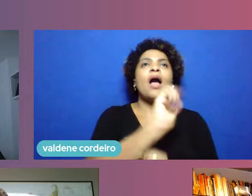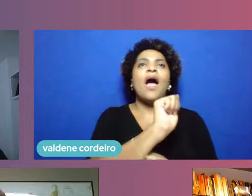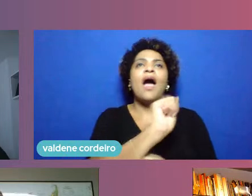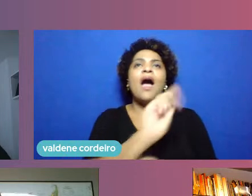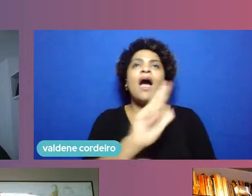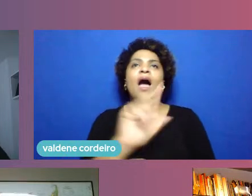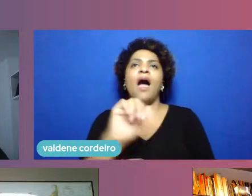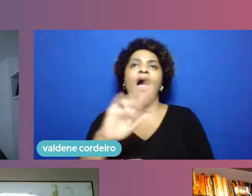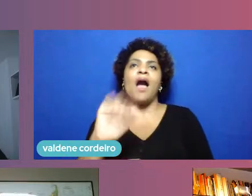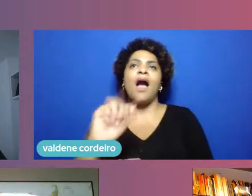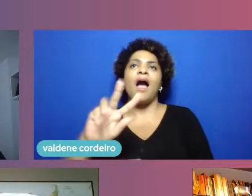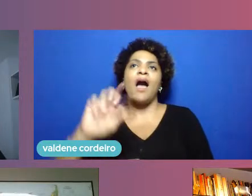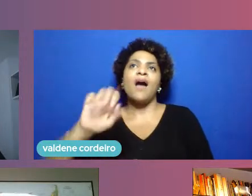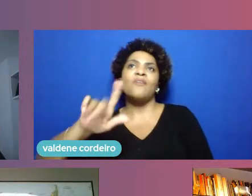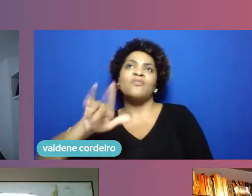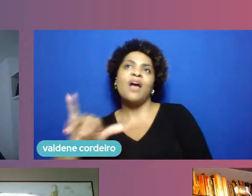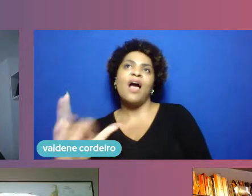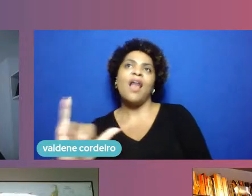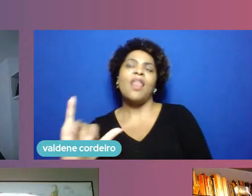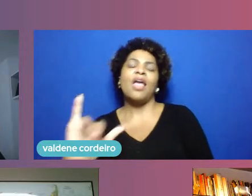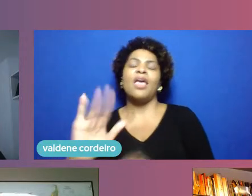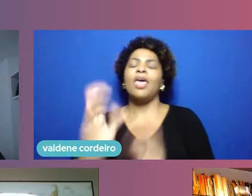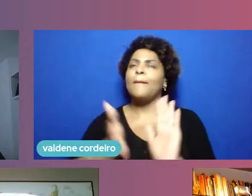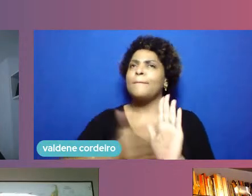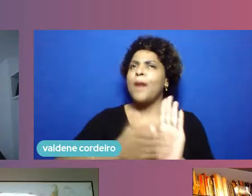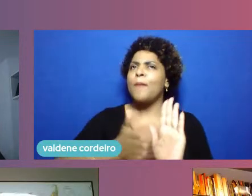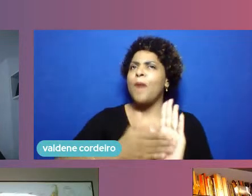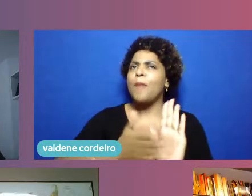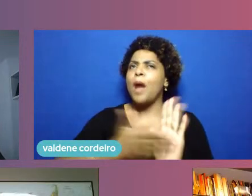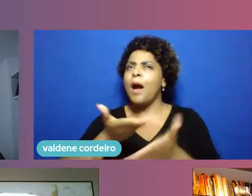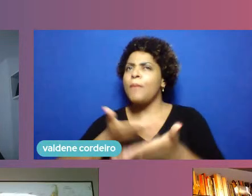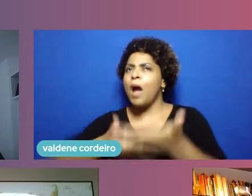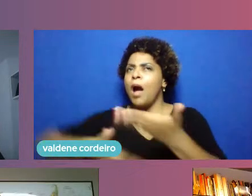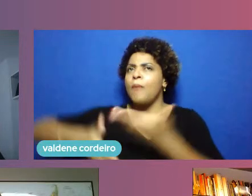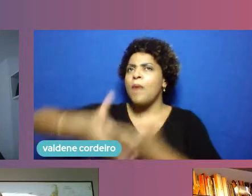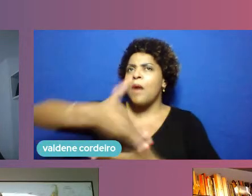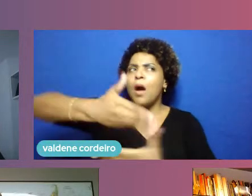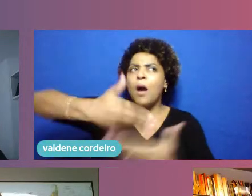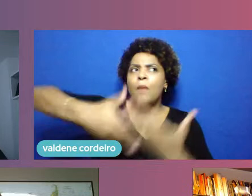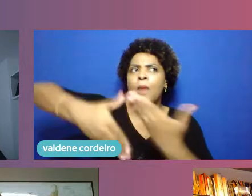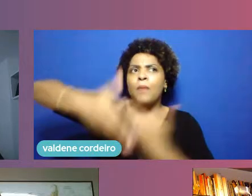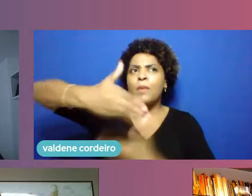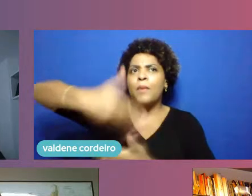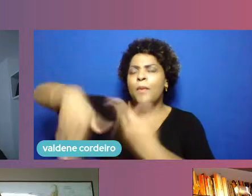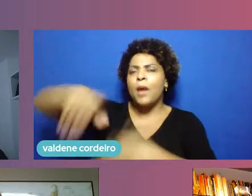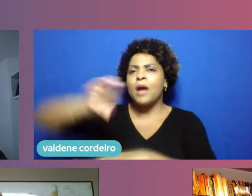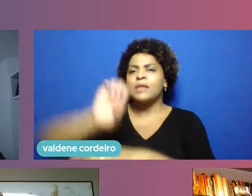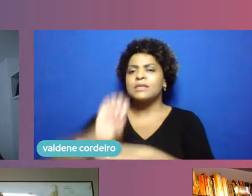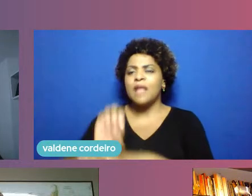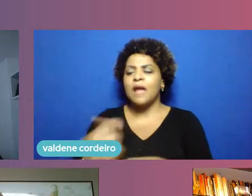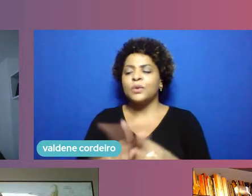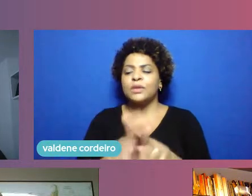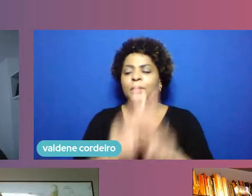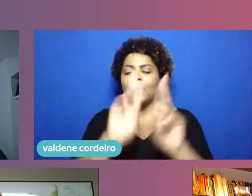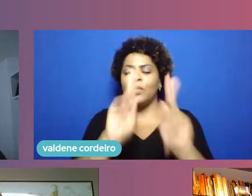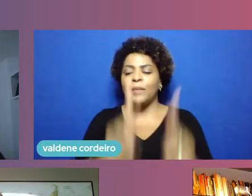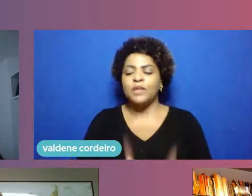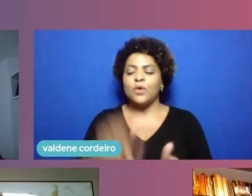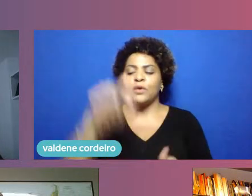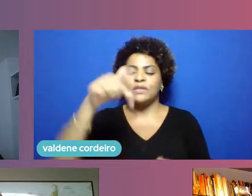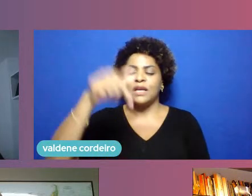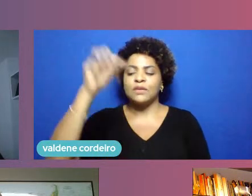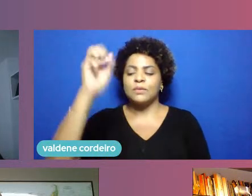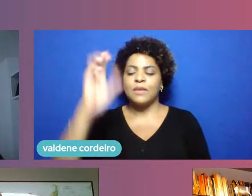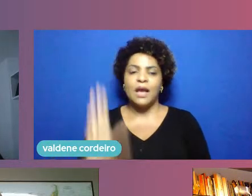tentando proporcionar essa troca de experiência de todo o estado e também com os atores também nacionais como também até o